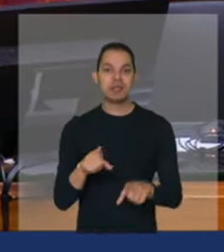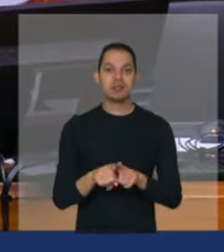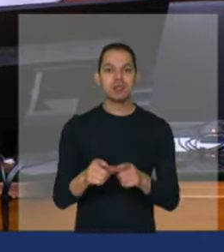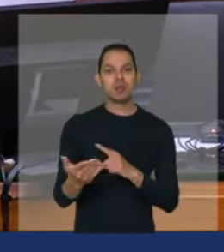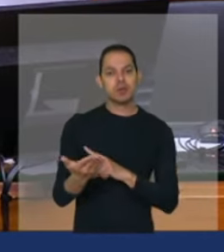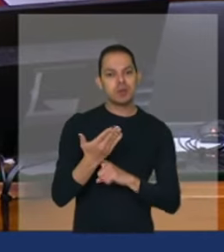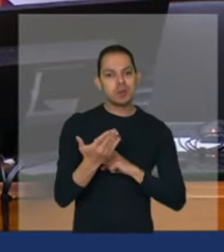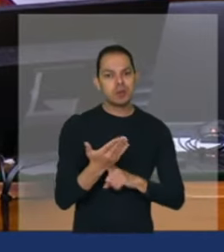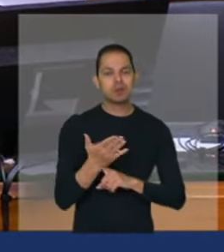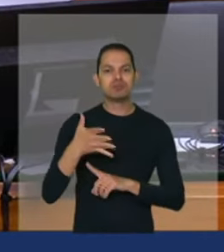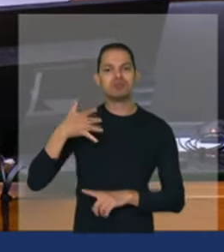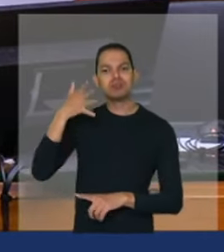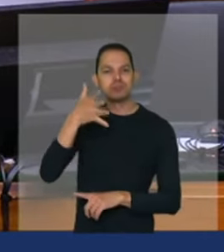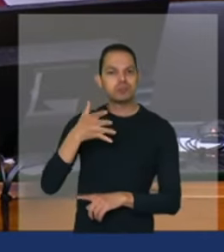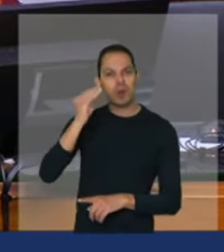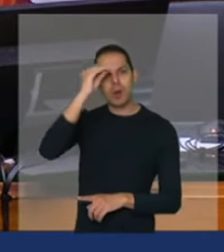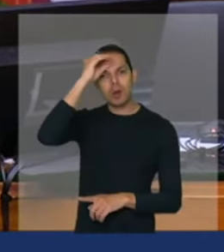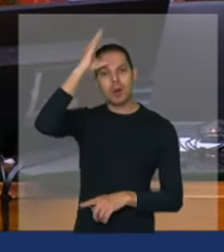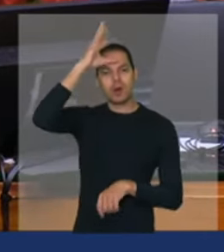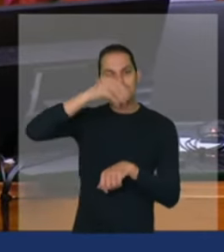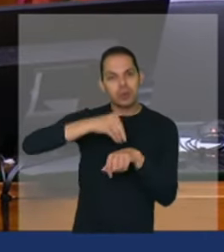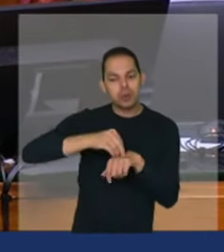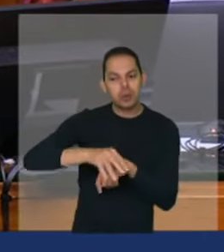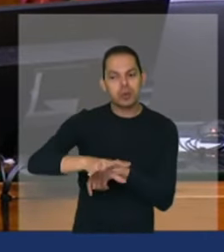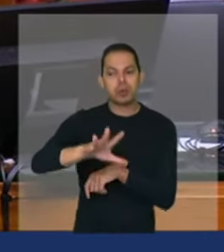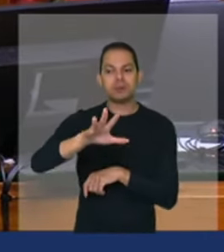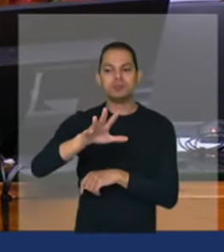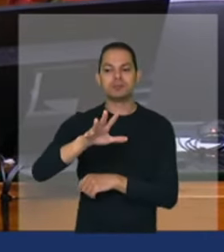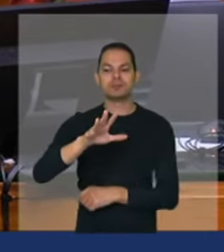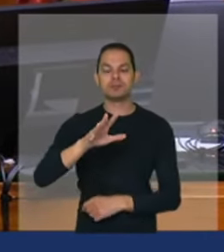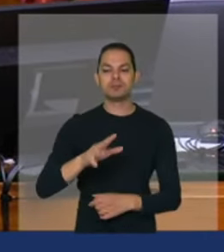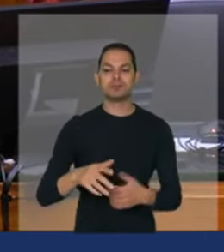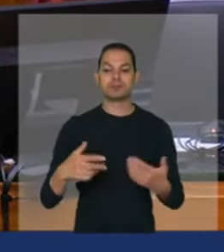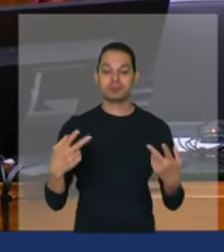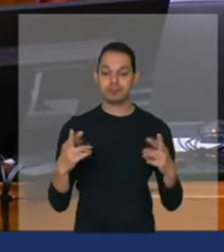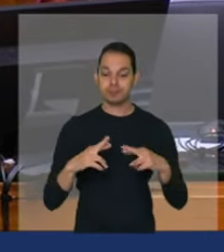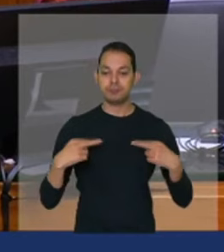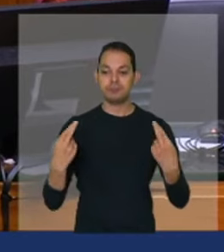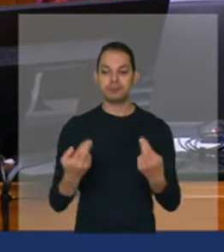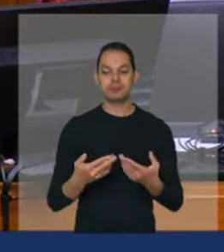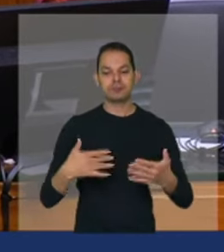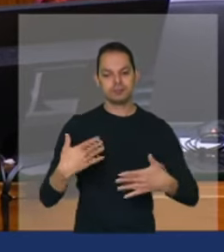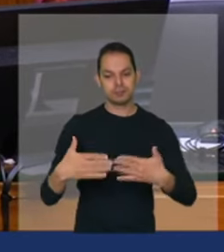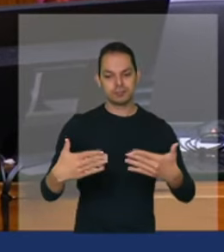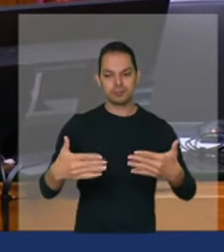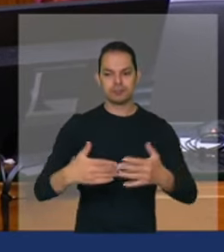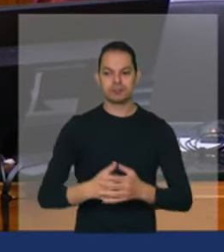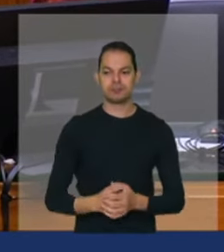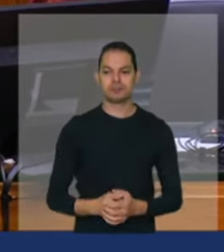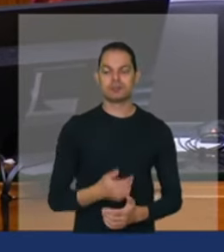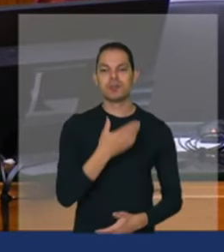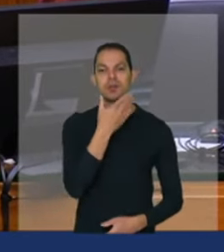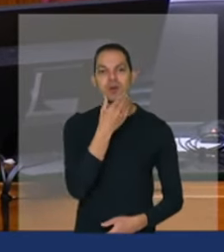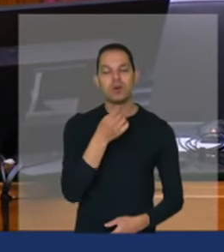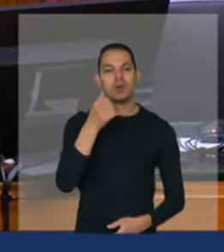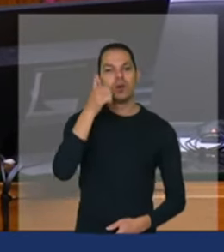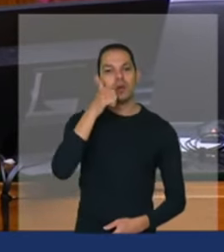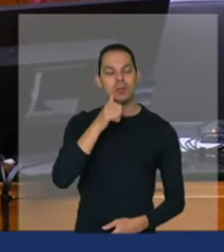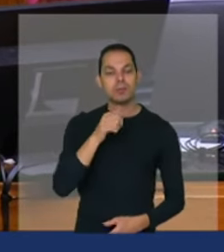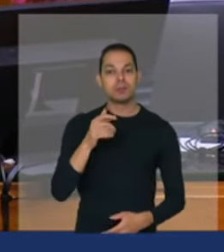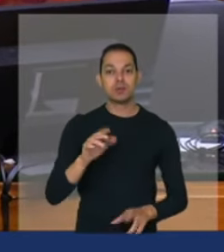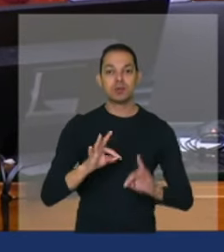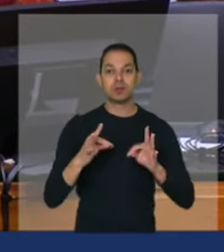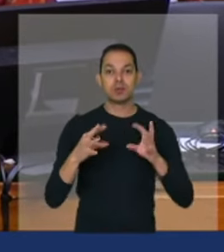com seus conhecimentos para a realização da sessão de hoje. Senhoras e senhores, a Lei nº